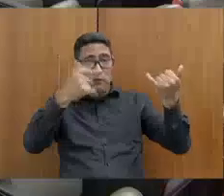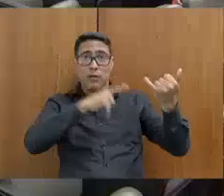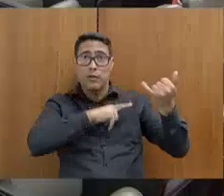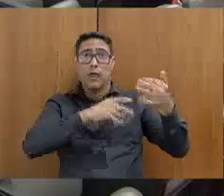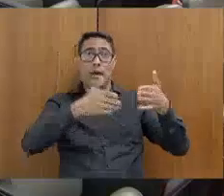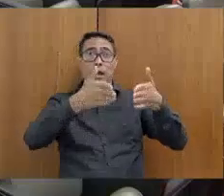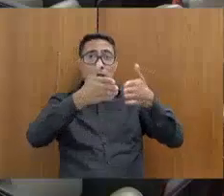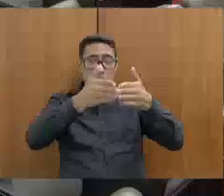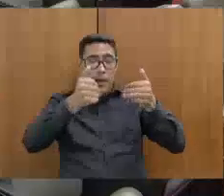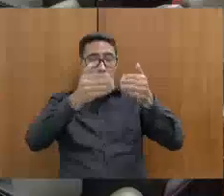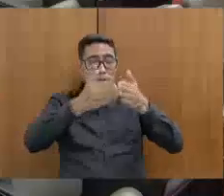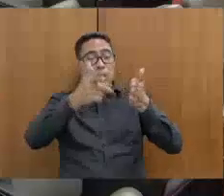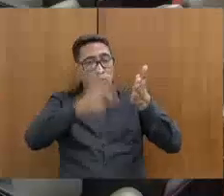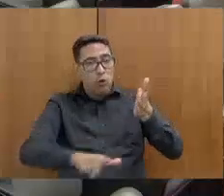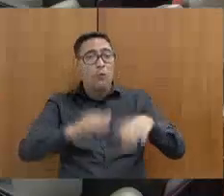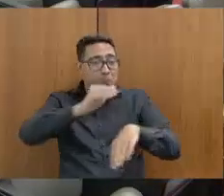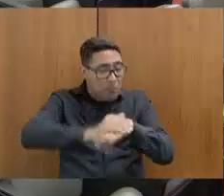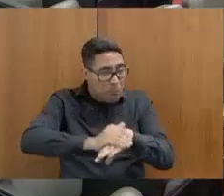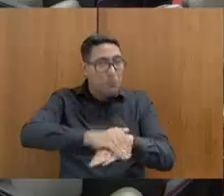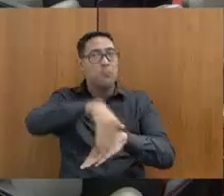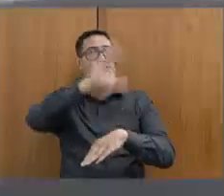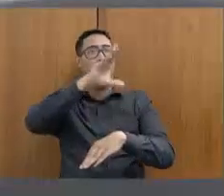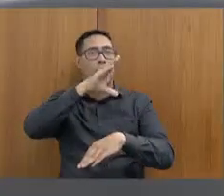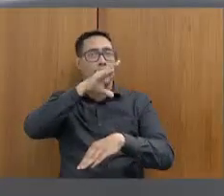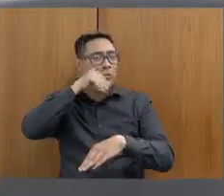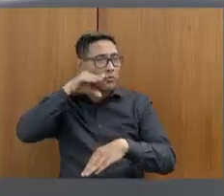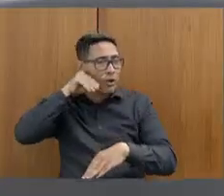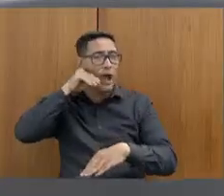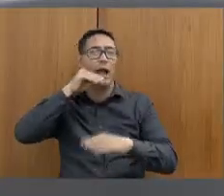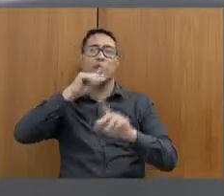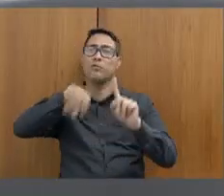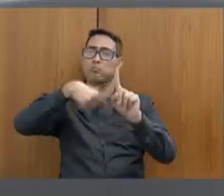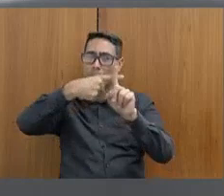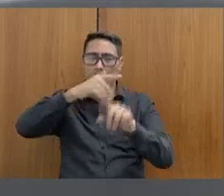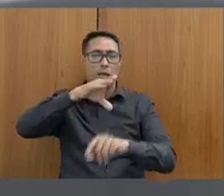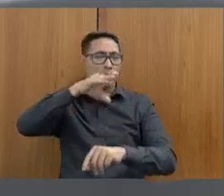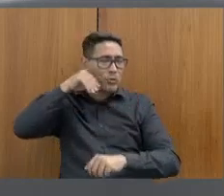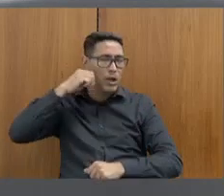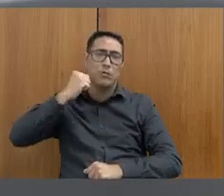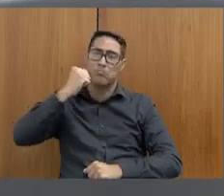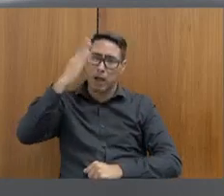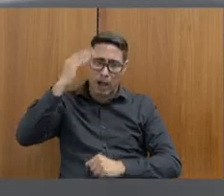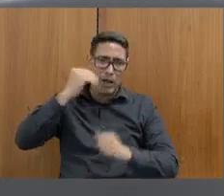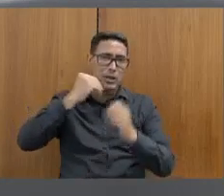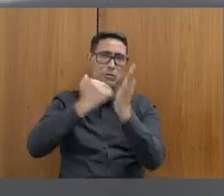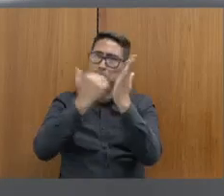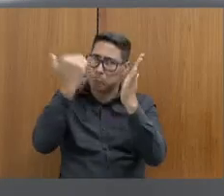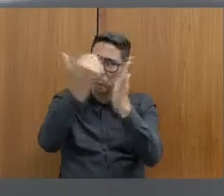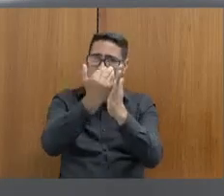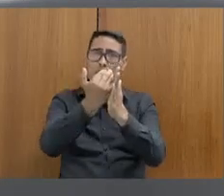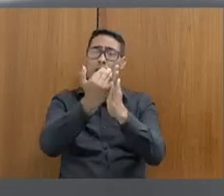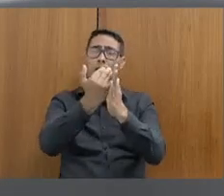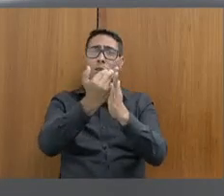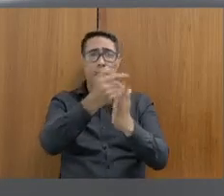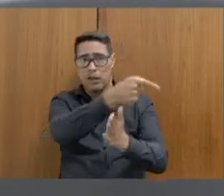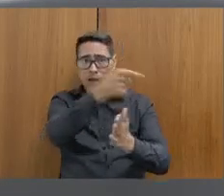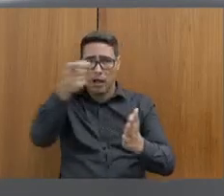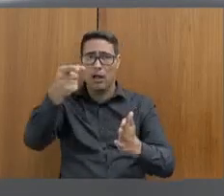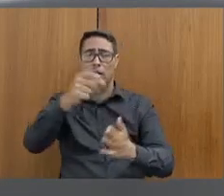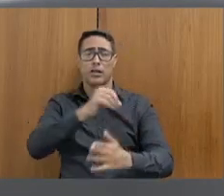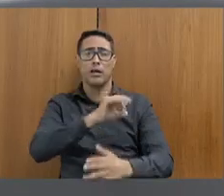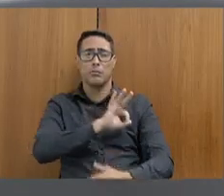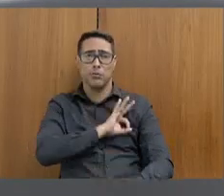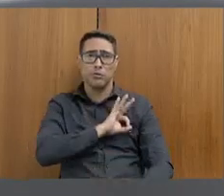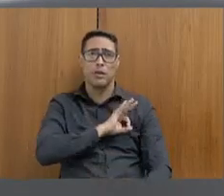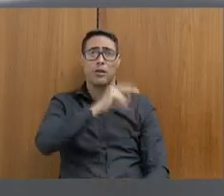Então, eu queria saber, de vossa excelência, se há possibilidade da convocação dos excedentes da polícia penal, como está